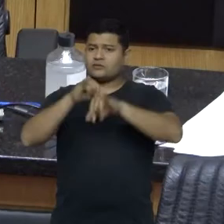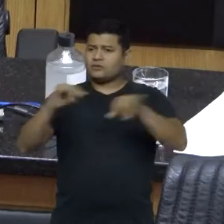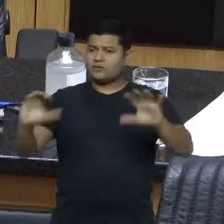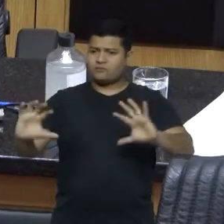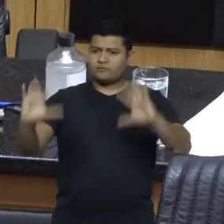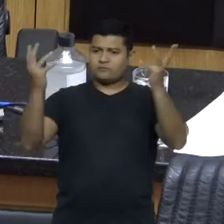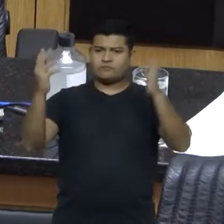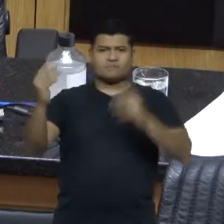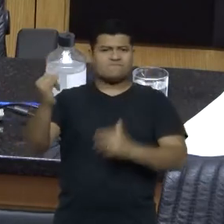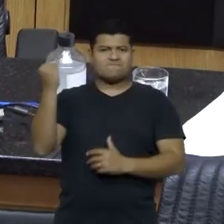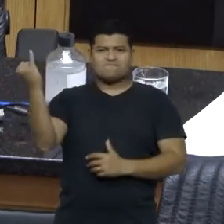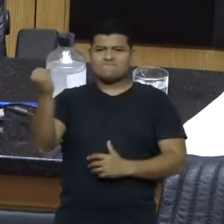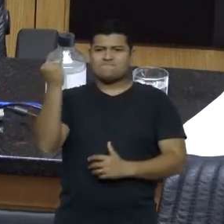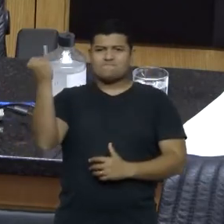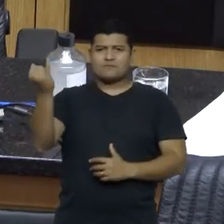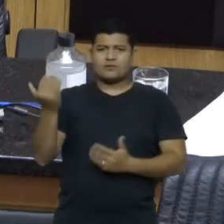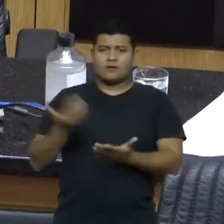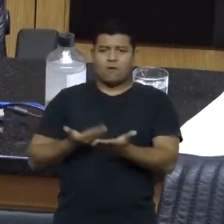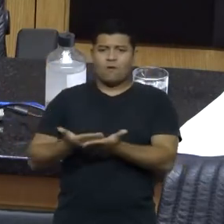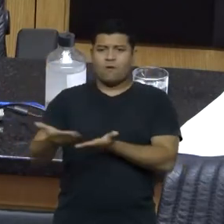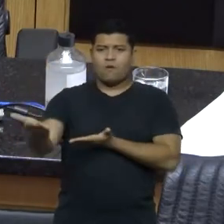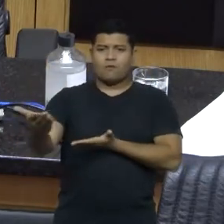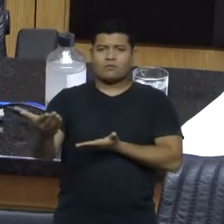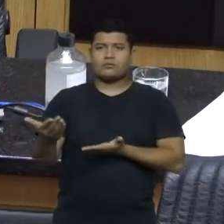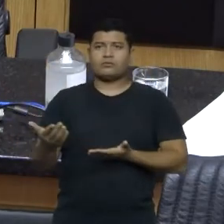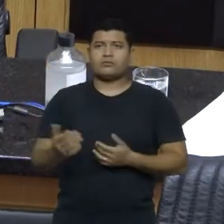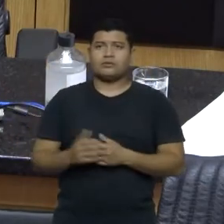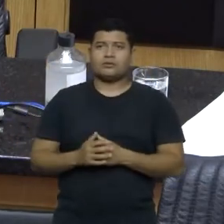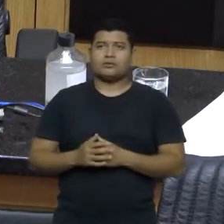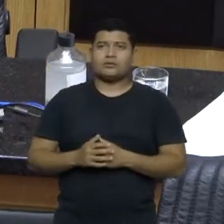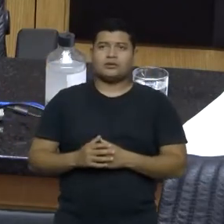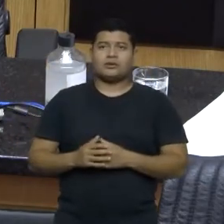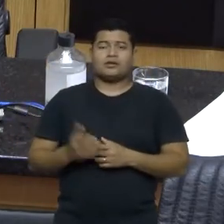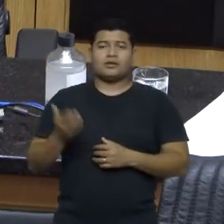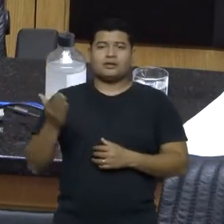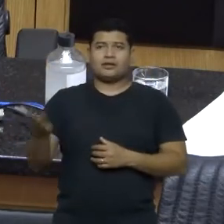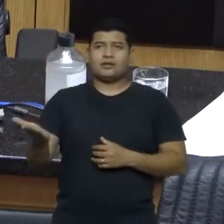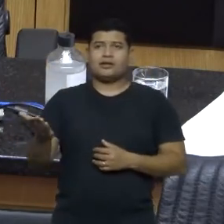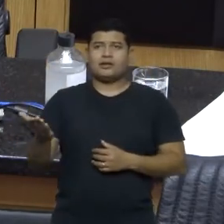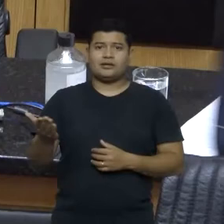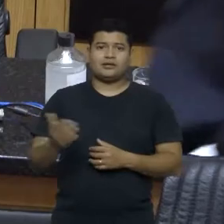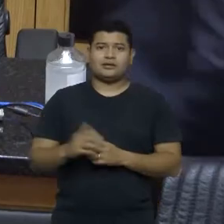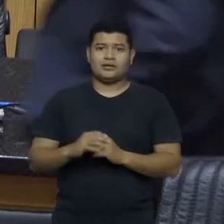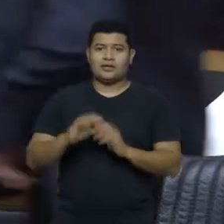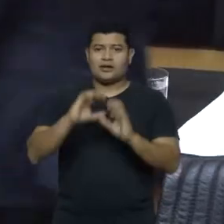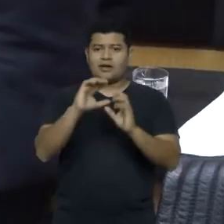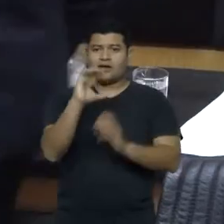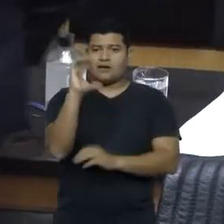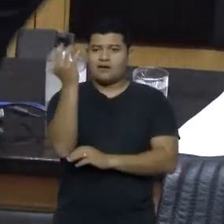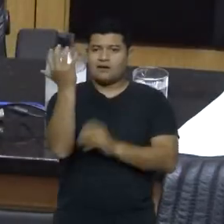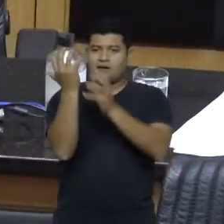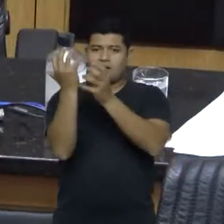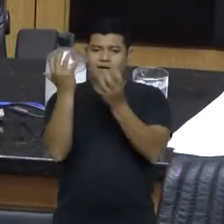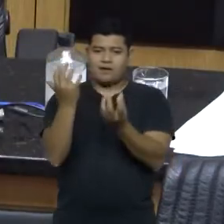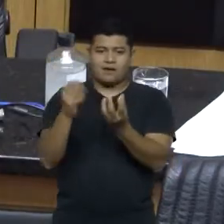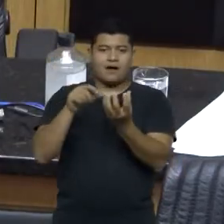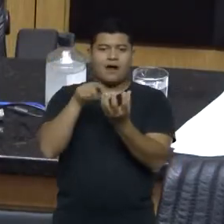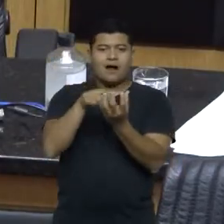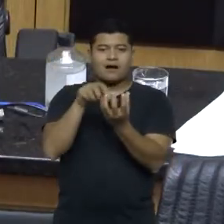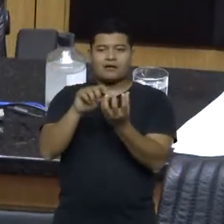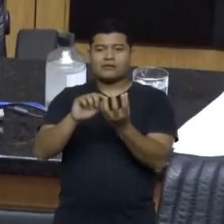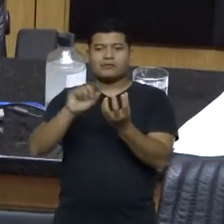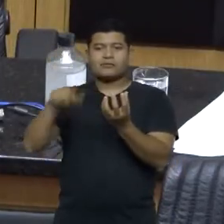Essa festa que veio lá do que nasce o pinheiro, que depois vem a pinha, depois vem o pinhão,